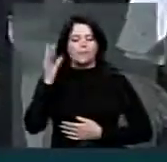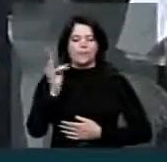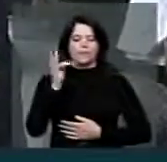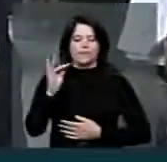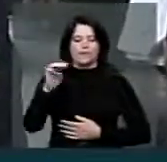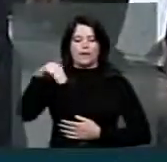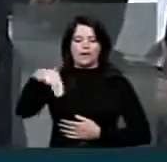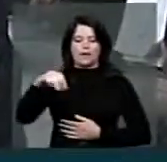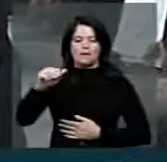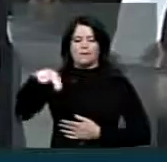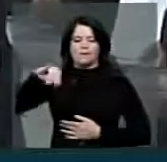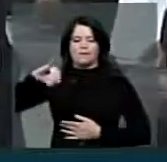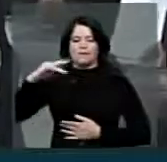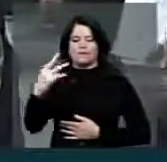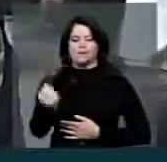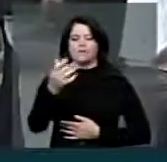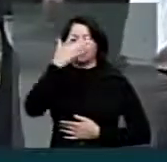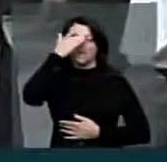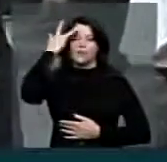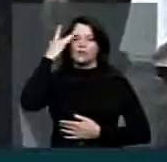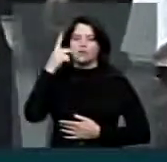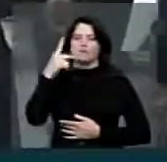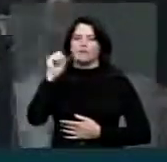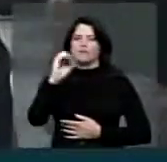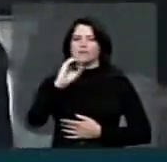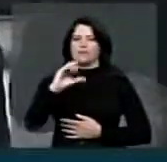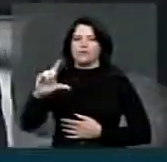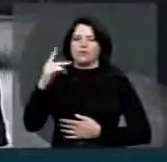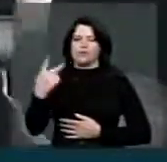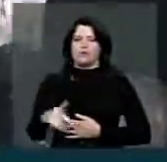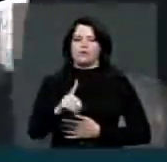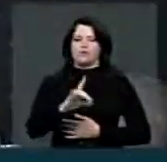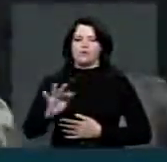Maninha, nossa querida companheira do PSOL aqui do Distrito Federal.